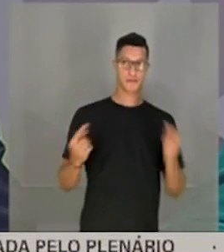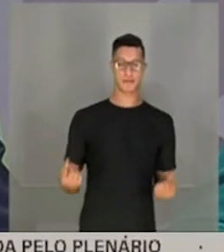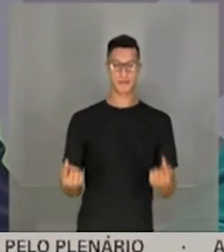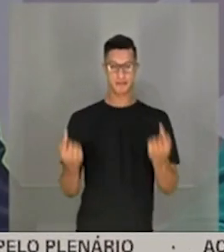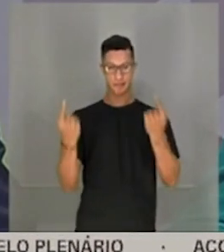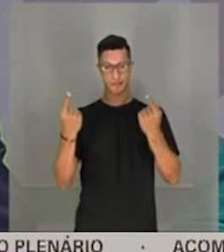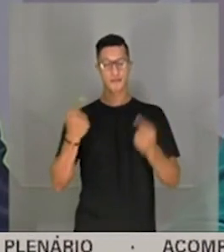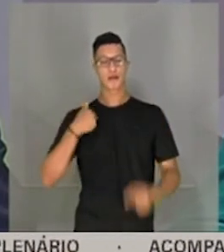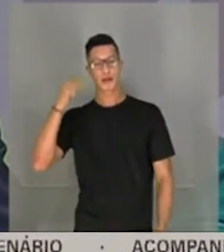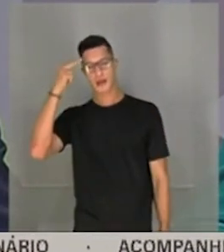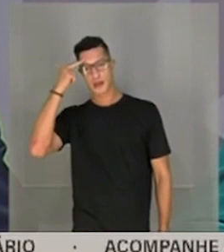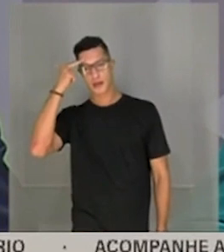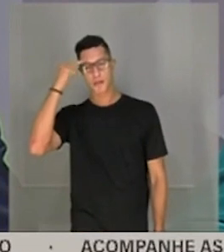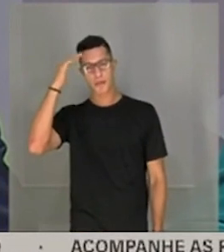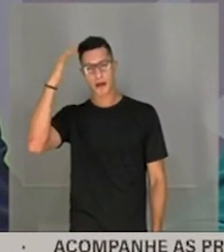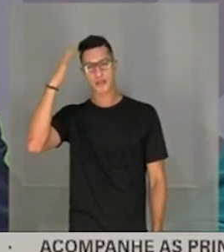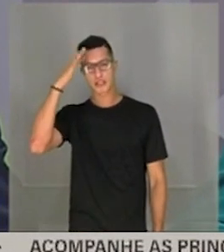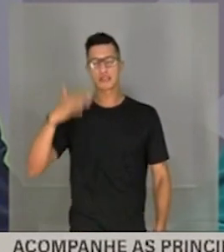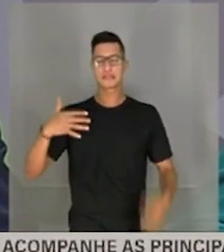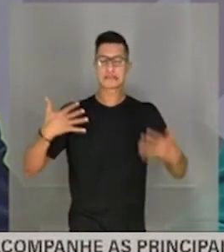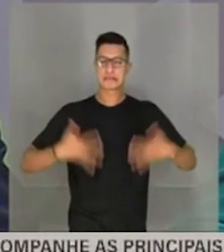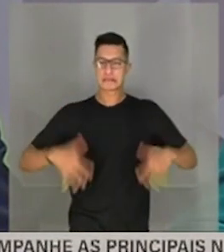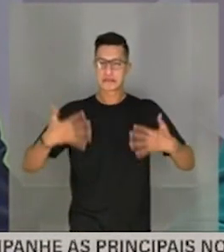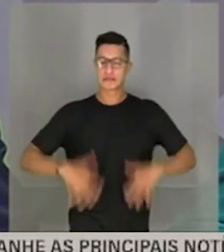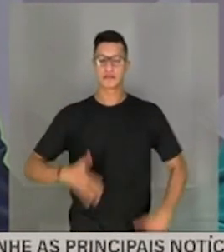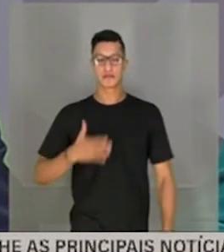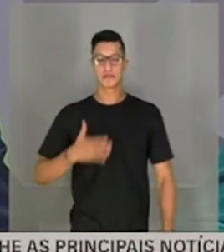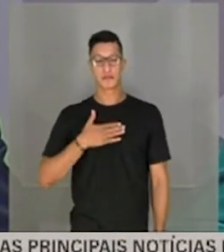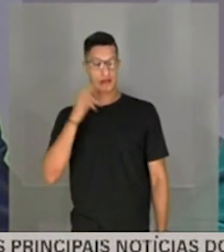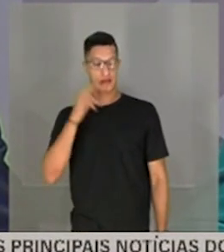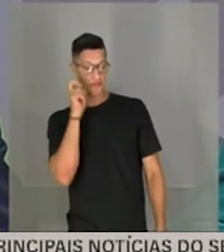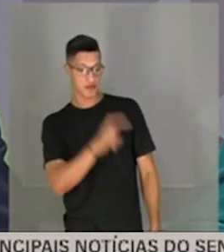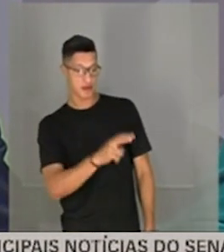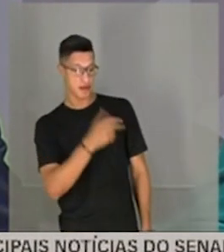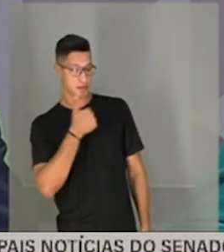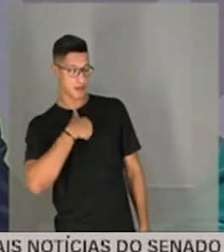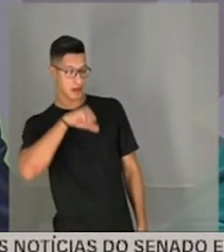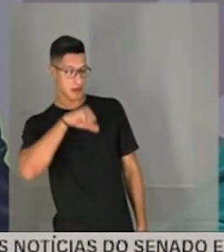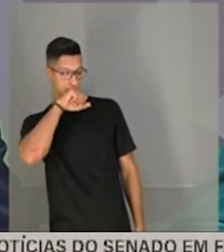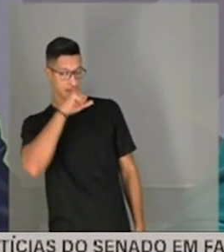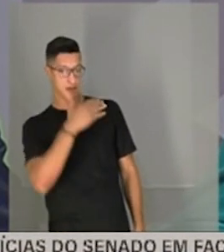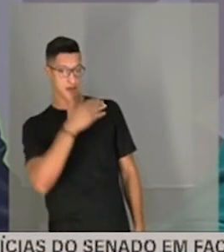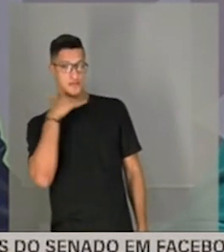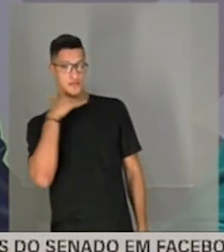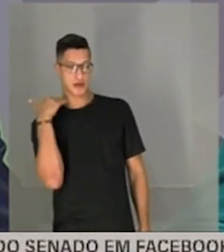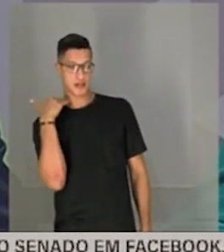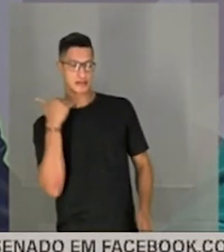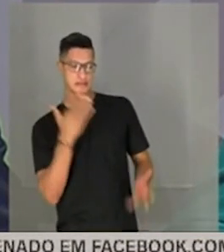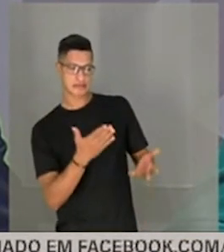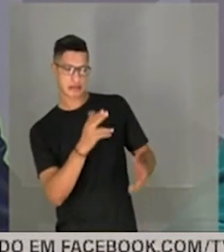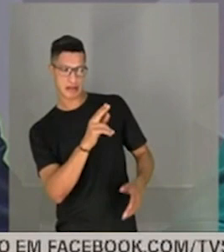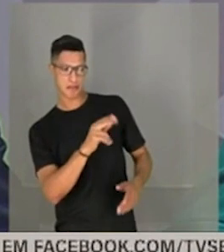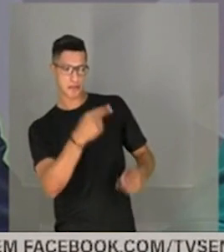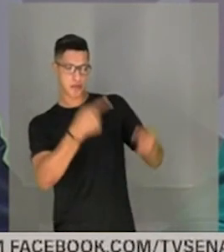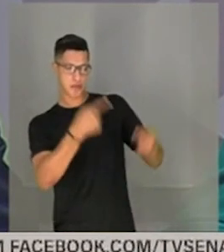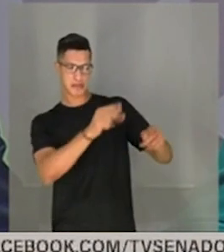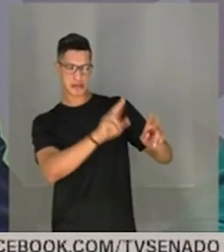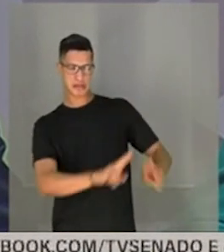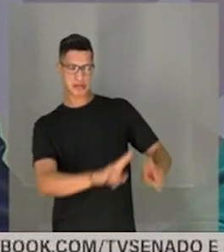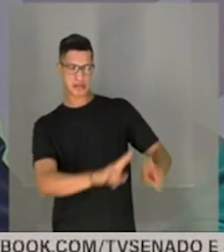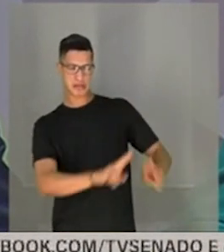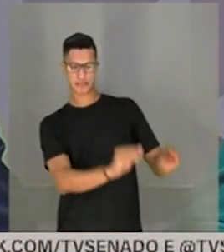Imaginem o quanto é duro para mim ver a morte da minha mãe sendo usada politicamente